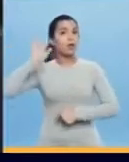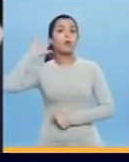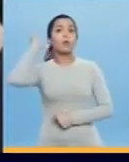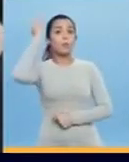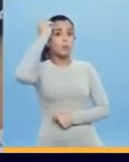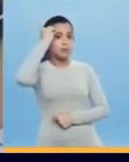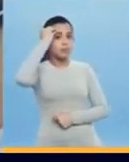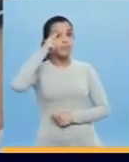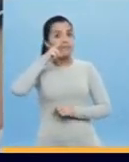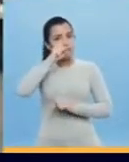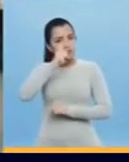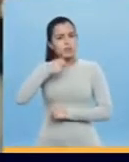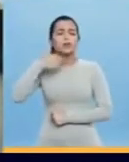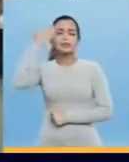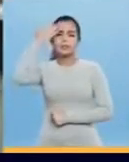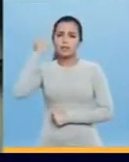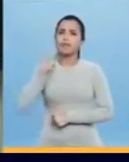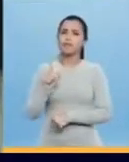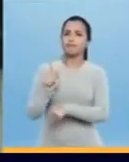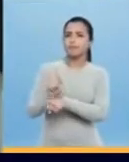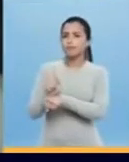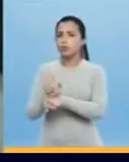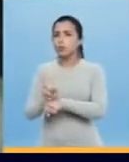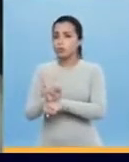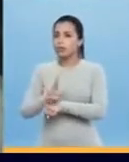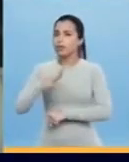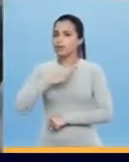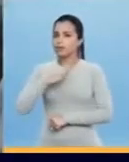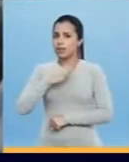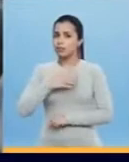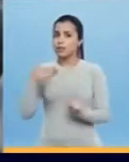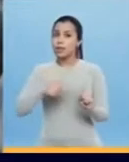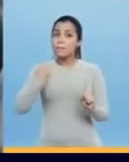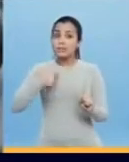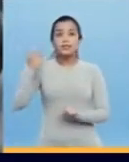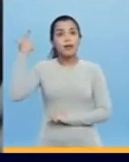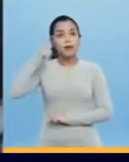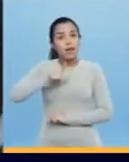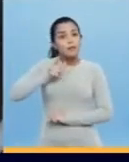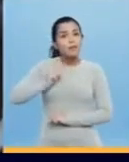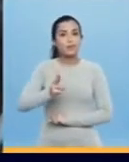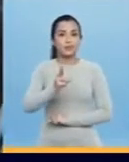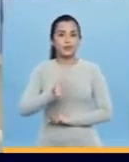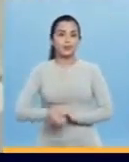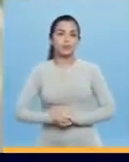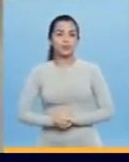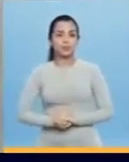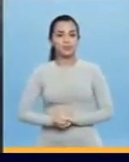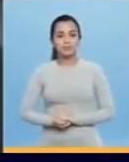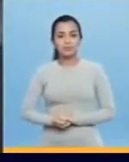Capacitado, competente Firme E sei que ele vai ser um bom gestor pra nossa cidade Ele tem que ganhar pra ele dar continuidade